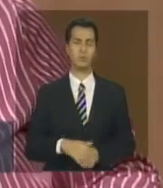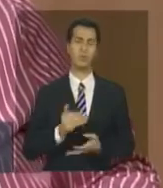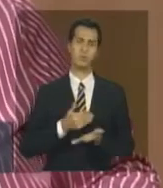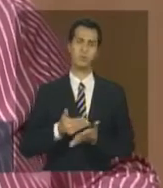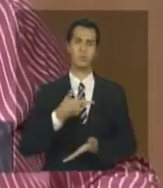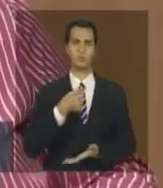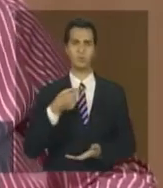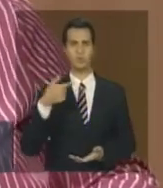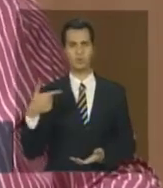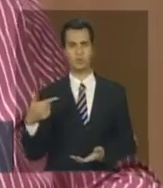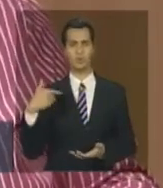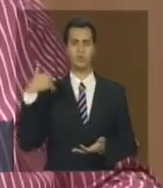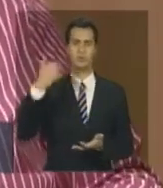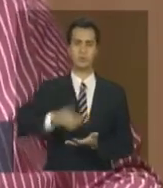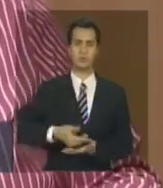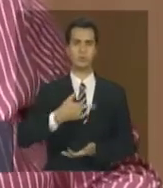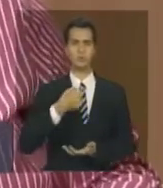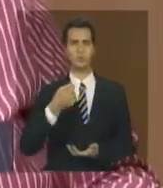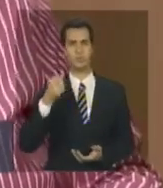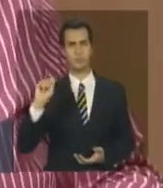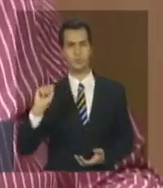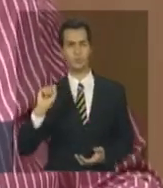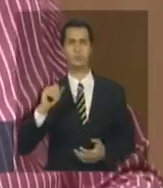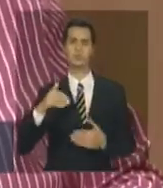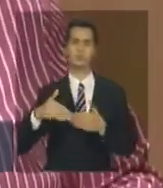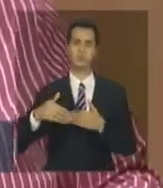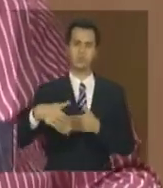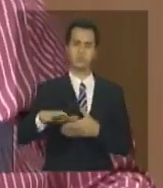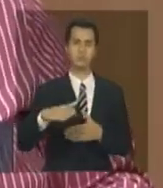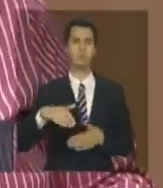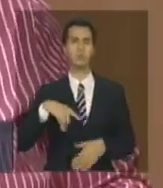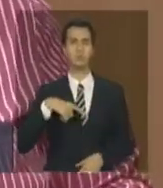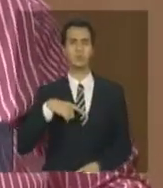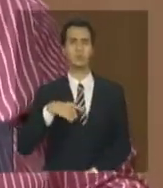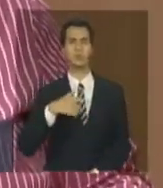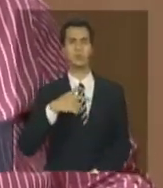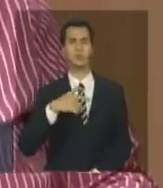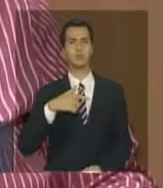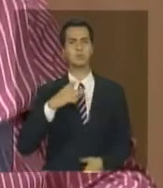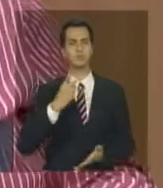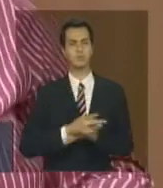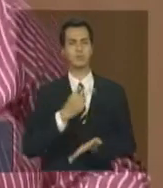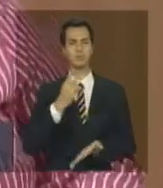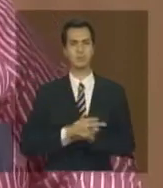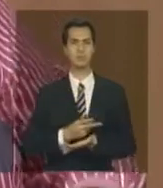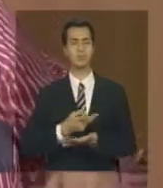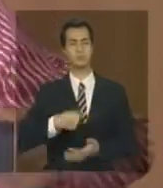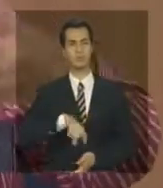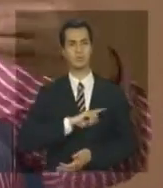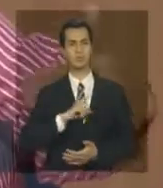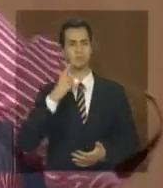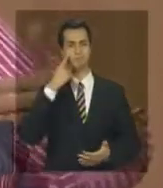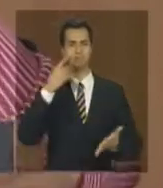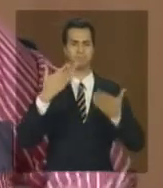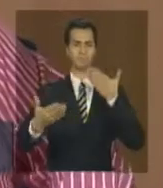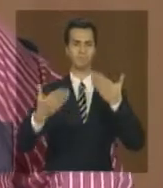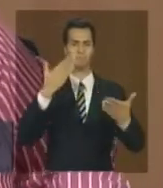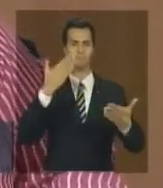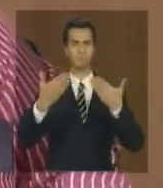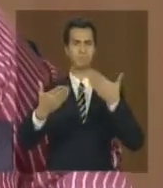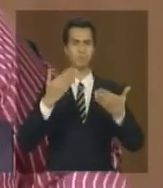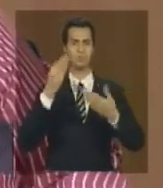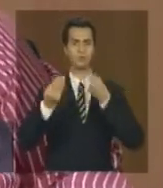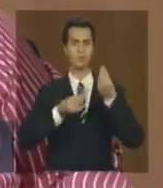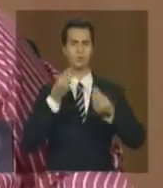2002 2008 até 2008 2009 vai ter 2010 2011 a gente vai entender como é que está esse processo